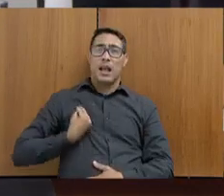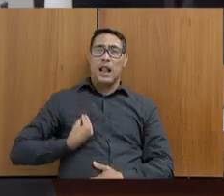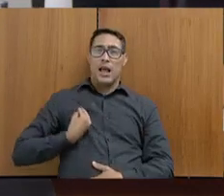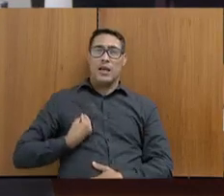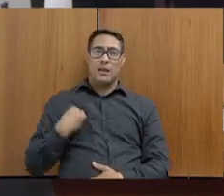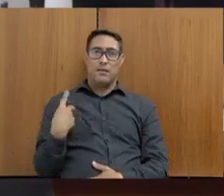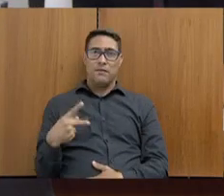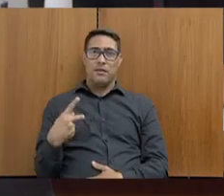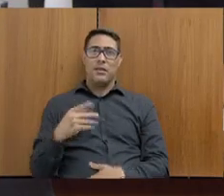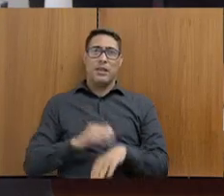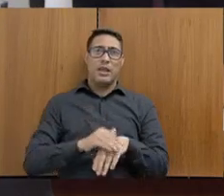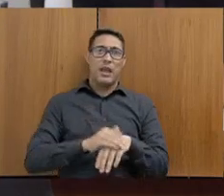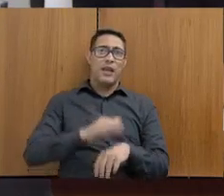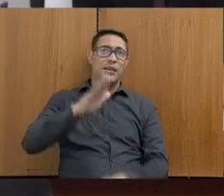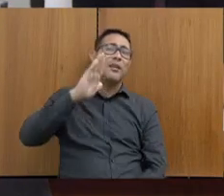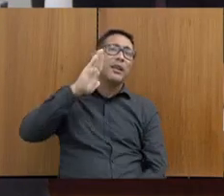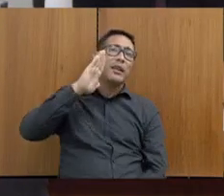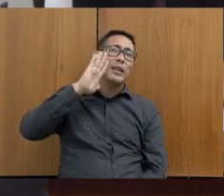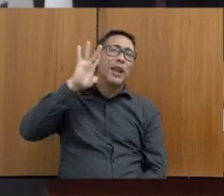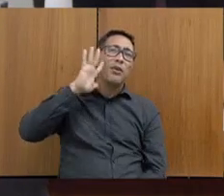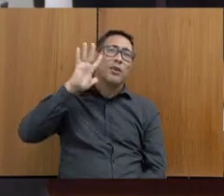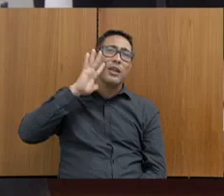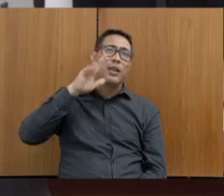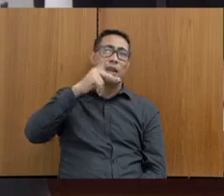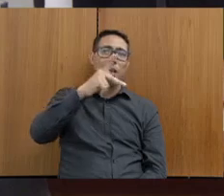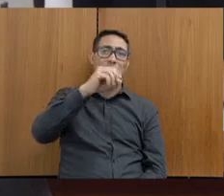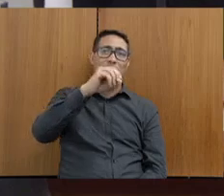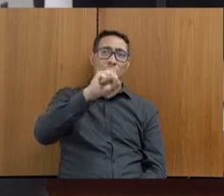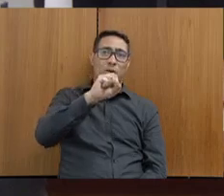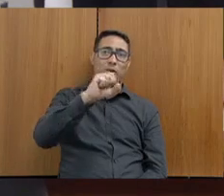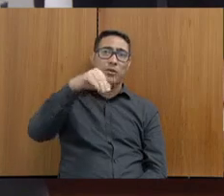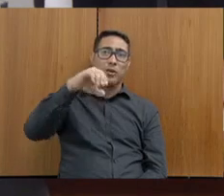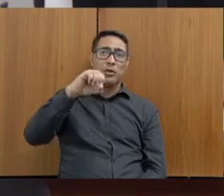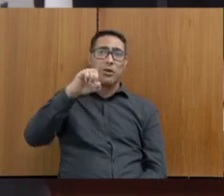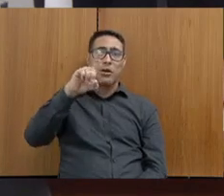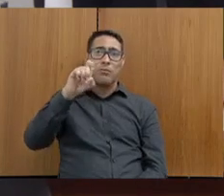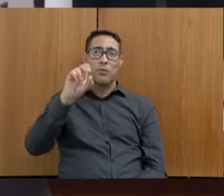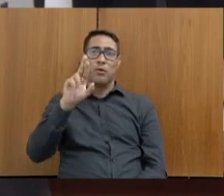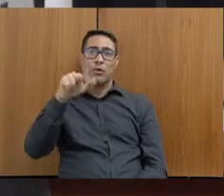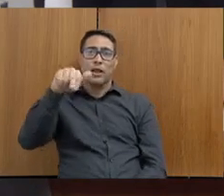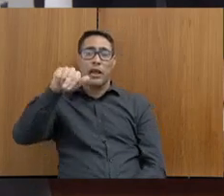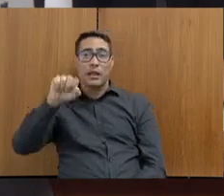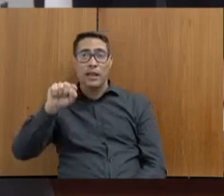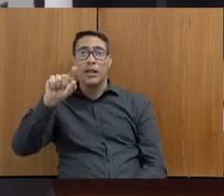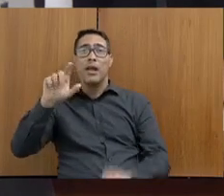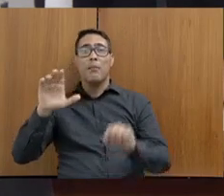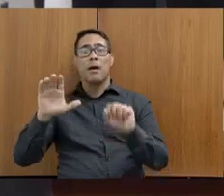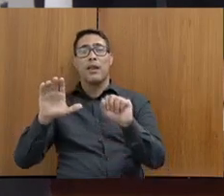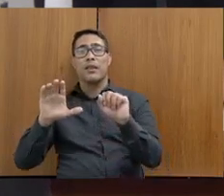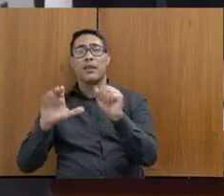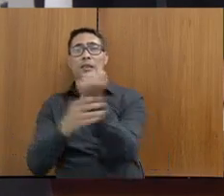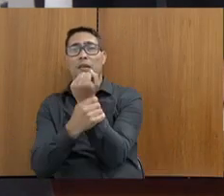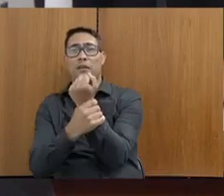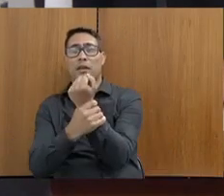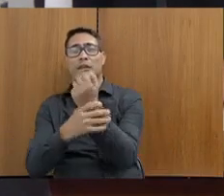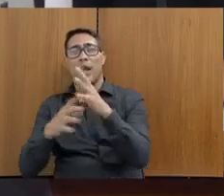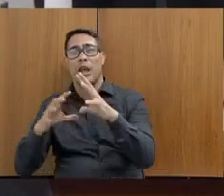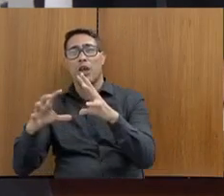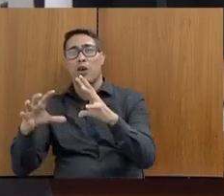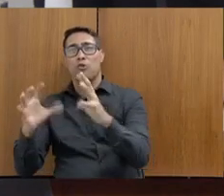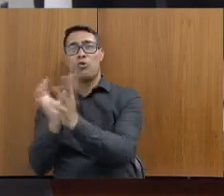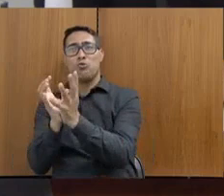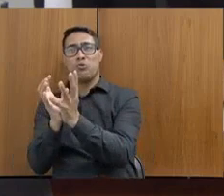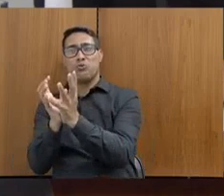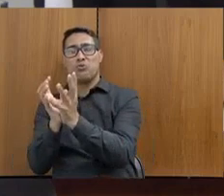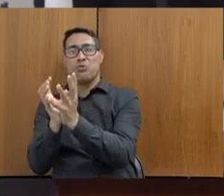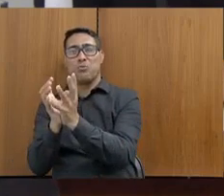Essas teorias, pós-modernos, onde eles vêm aqui para poder defender a população carcerária ao invés de defender o policial penal.